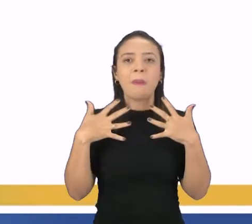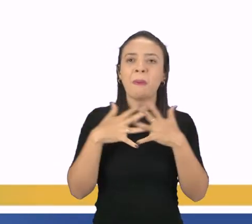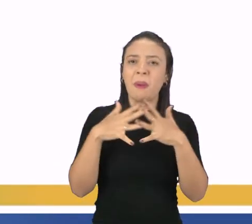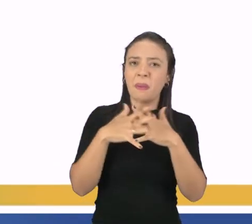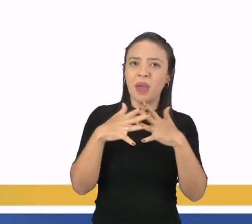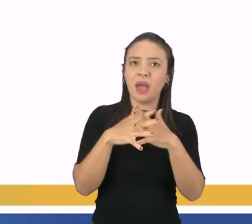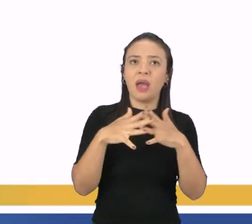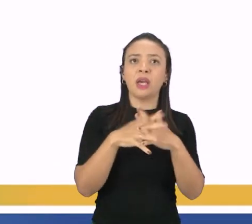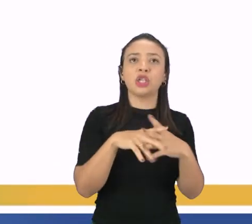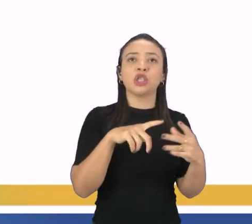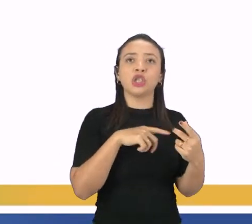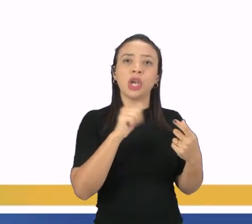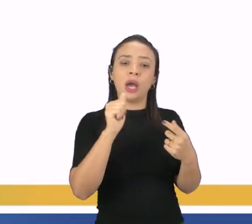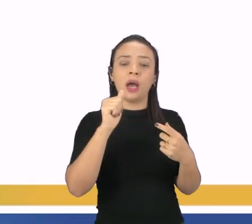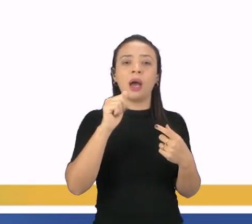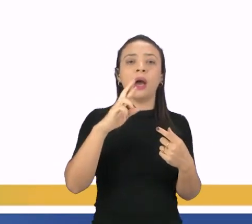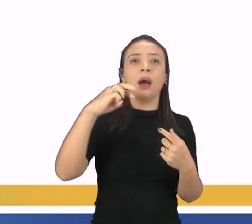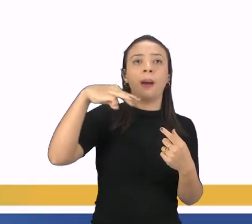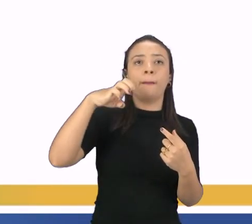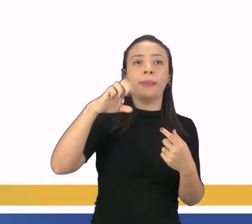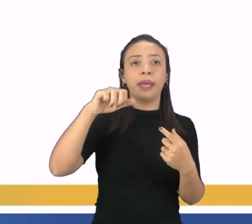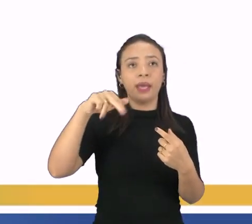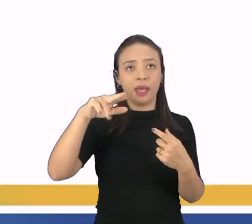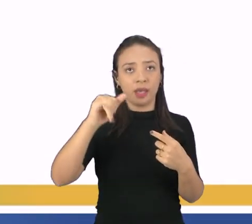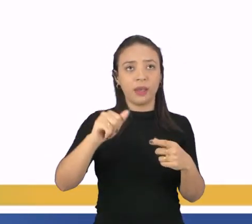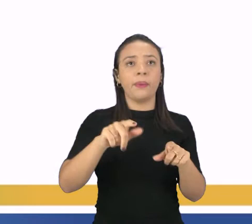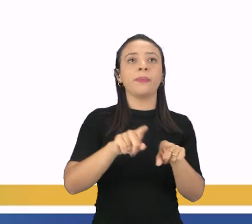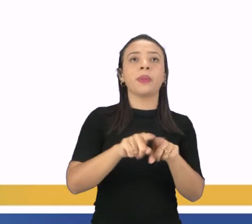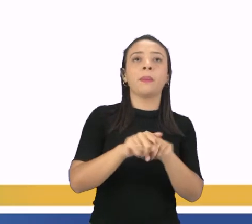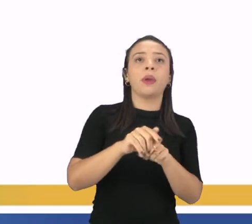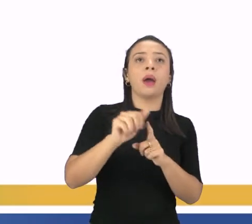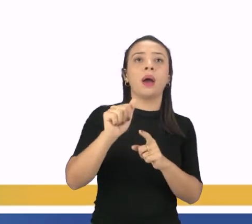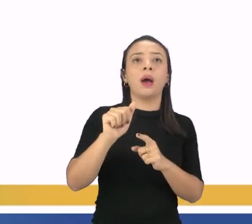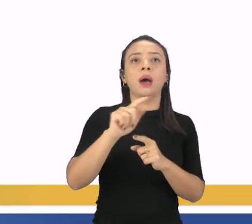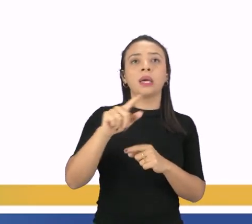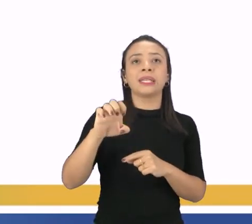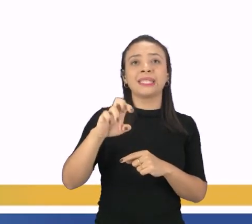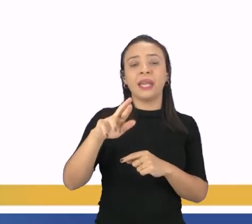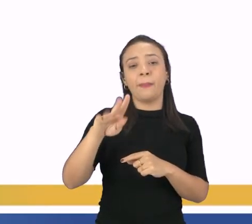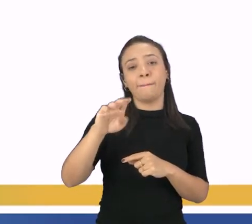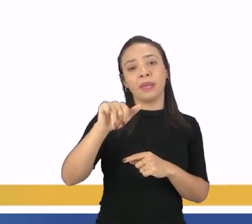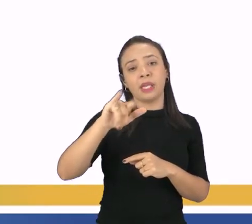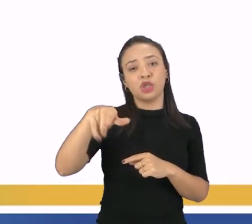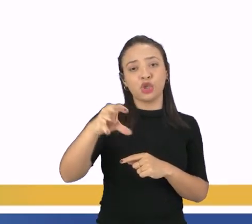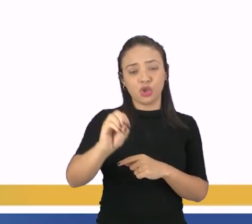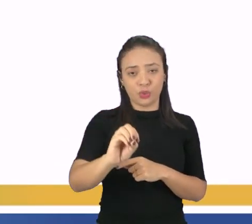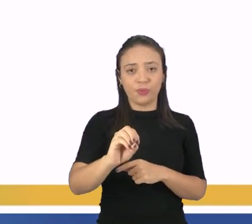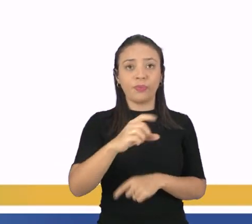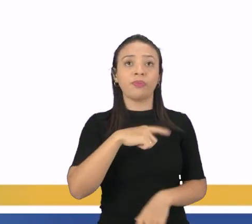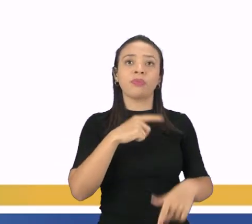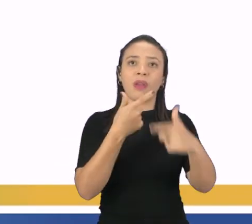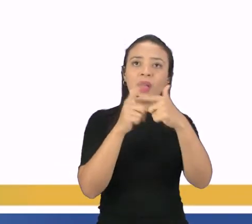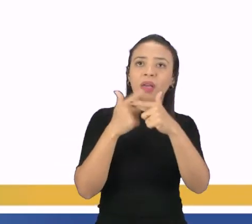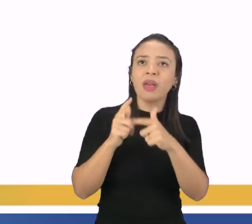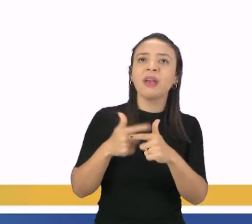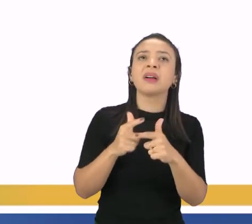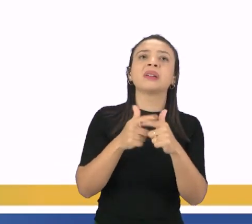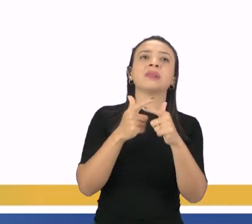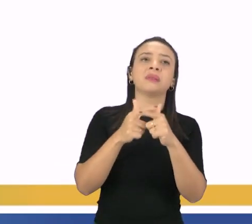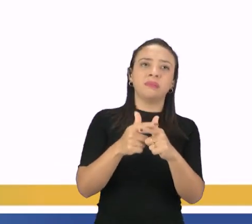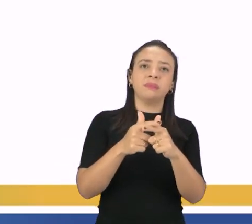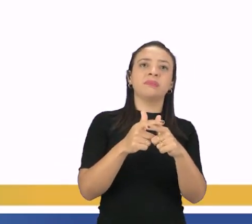um lado a Armênia e de outro lado o Azerbaijão, para a disputa dessa região que você vê a churiada aí